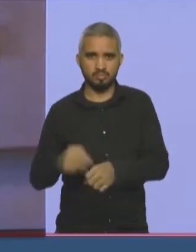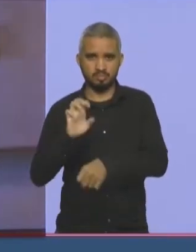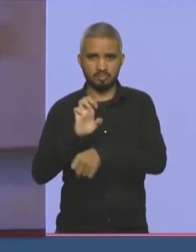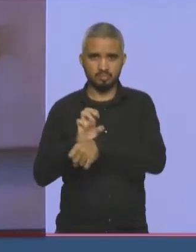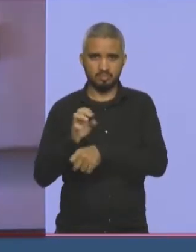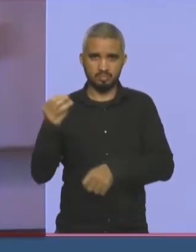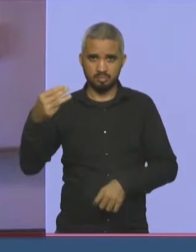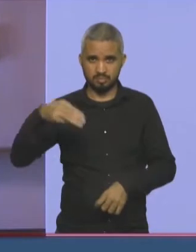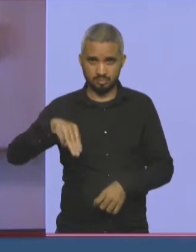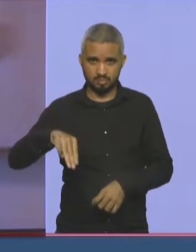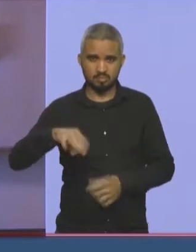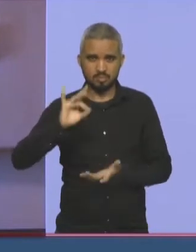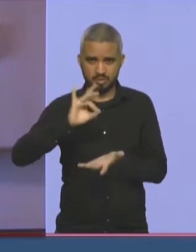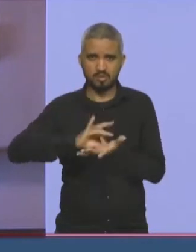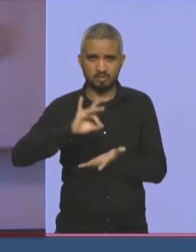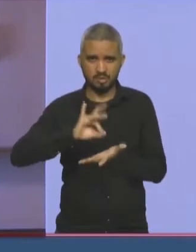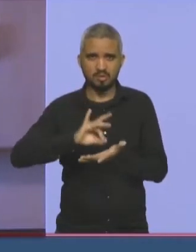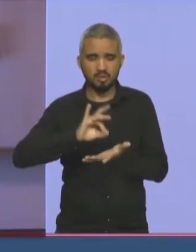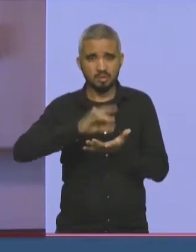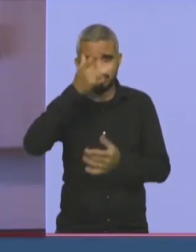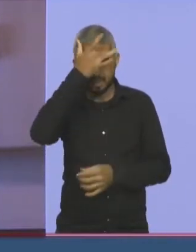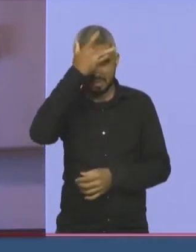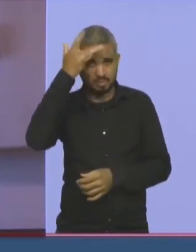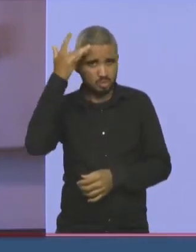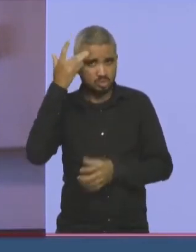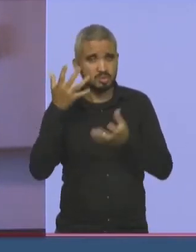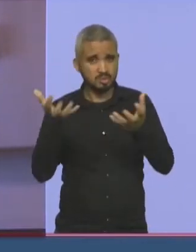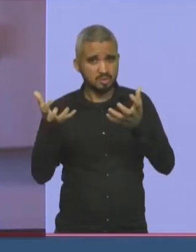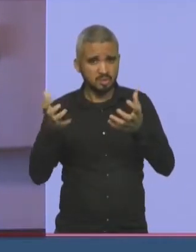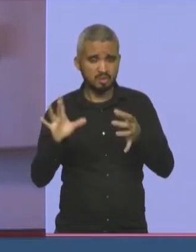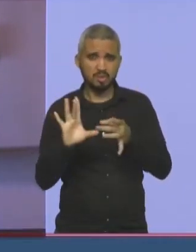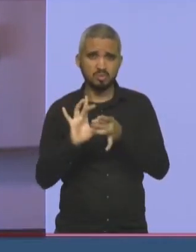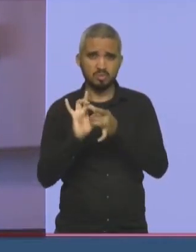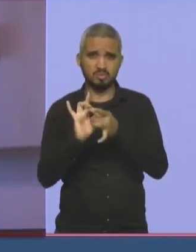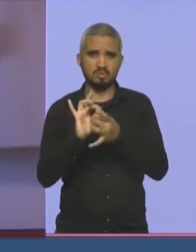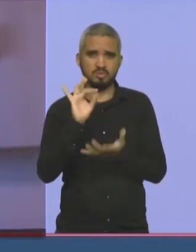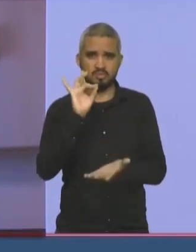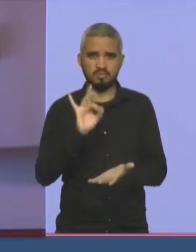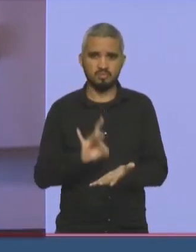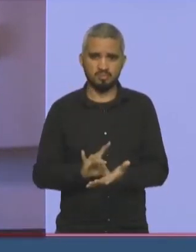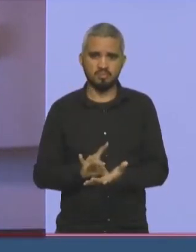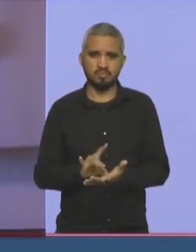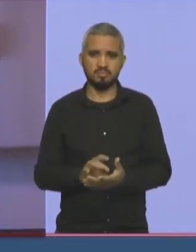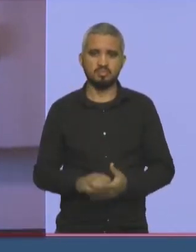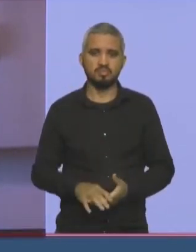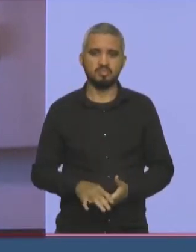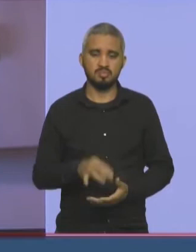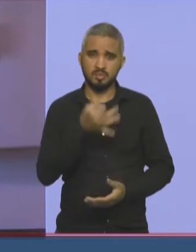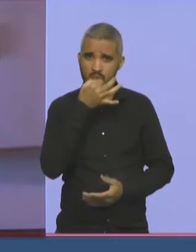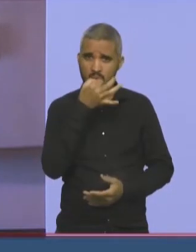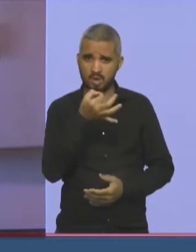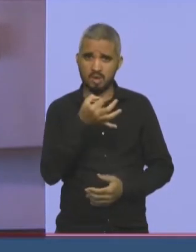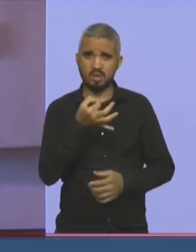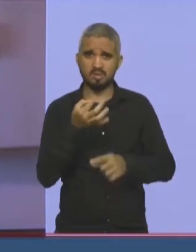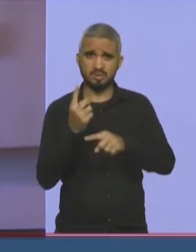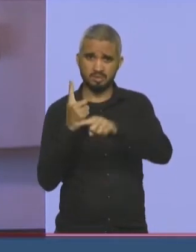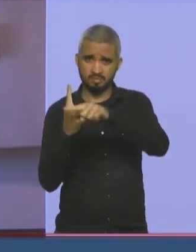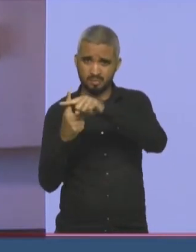de fato, é isso que as pessoas querem, as pessoas querem, de fato, essa união verdadeira. Eu acho que um ponto positivo, isso é que a pode